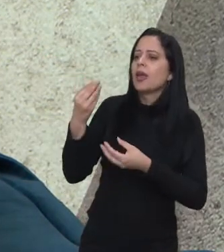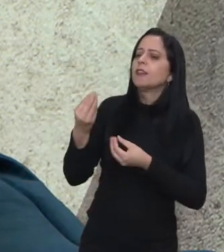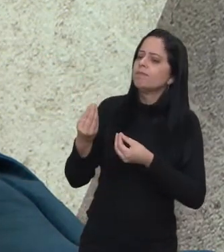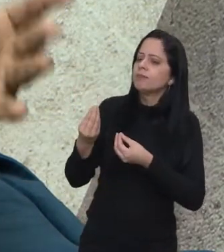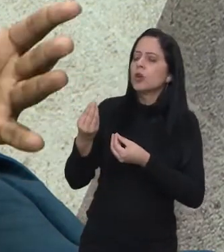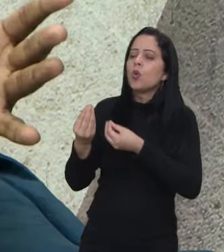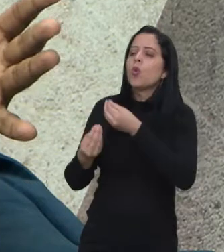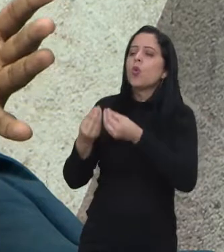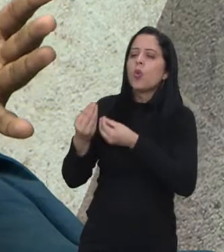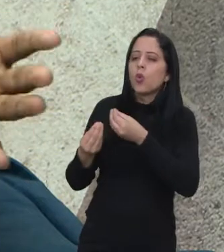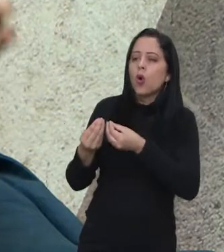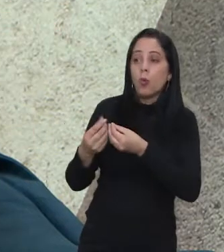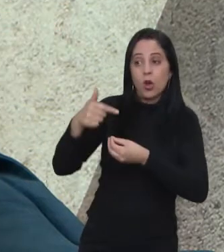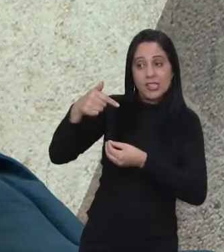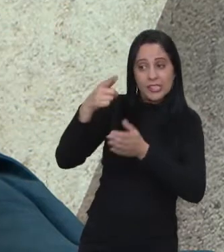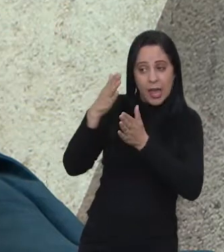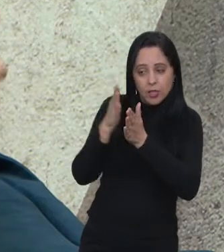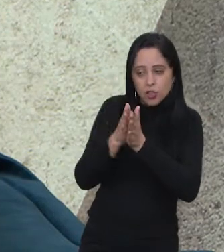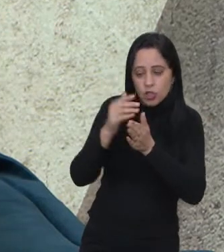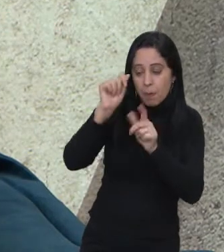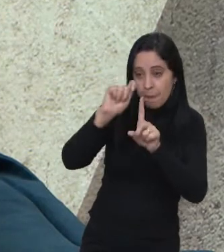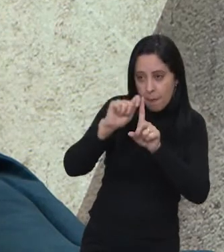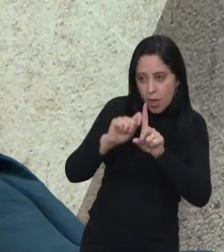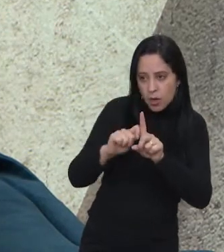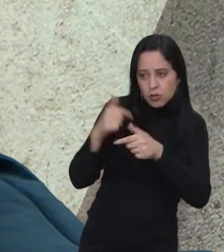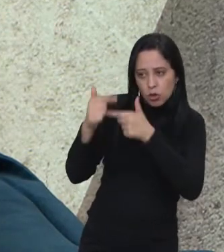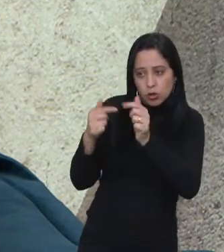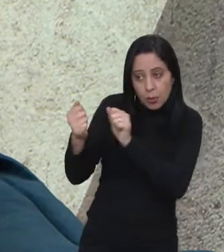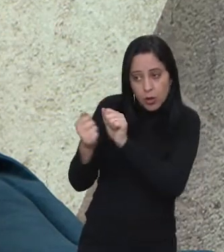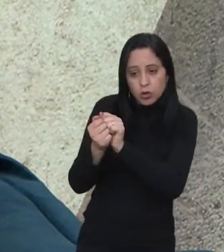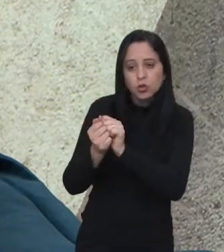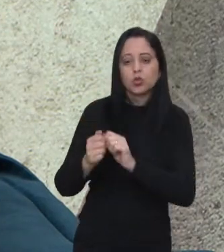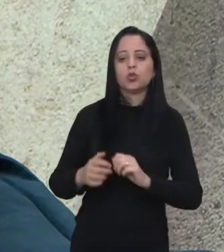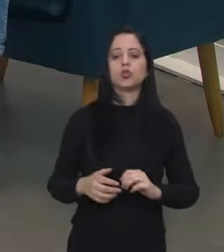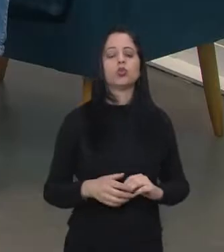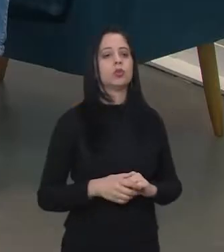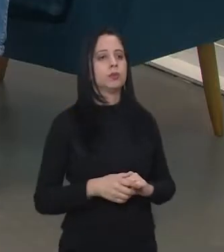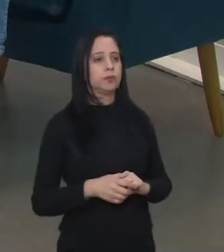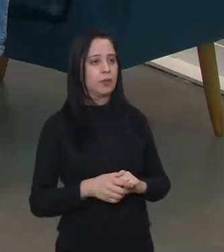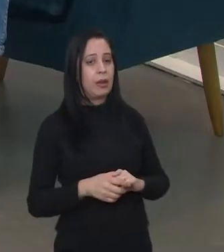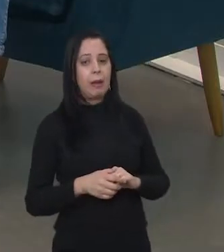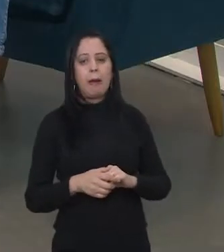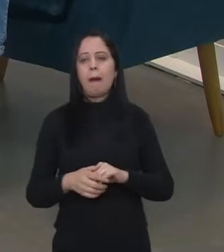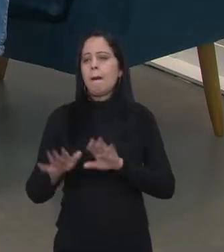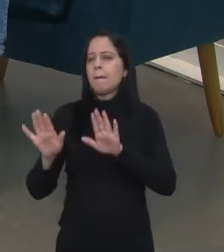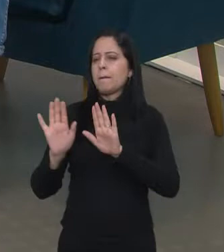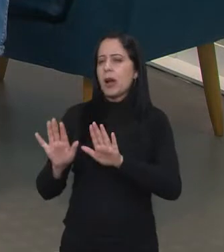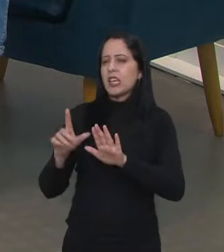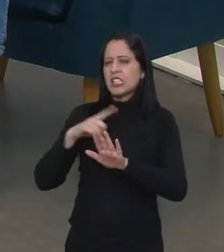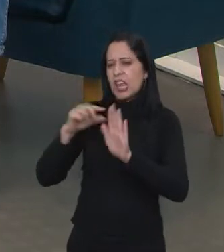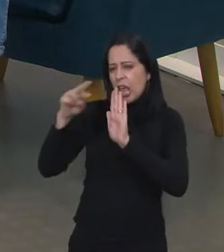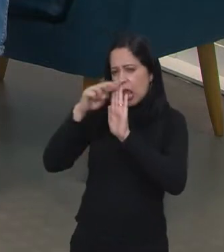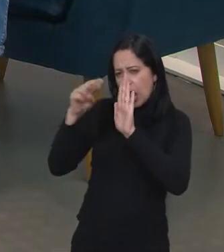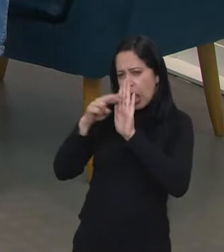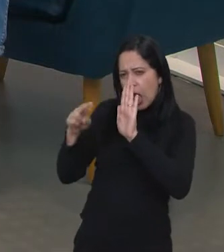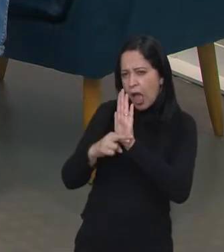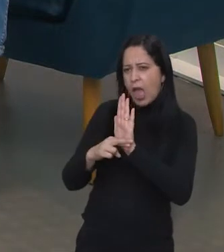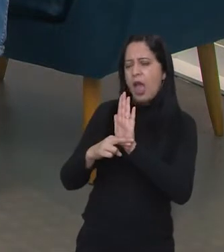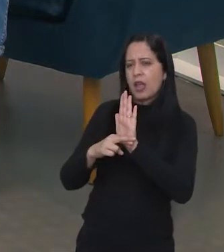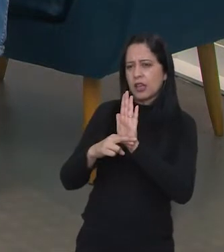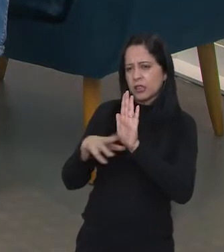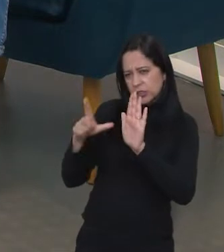em um programa de seis meses, a gente vai trabalhar exatamente isso. Mas tem um pré-requisito, por exemplo, tem que